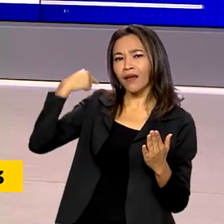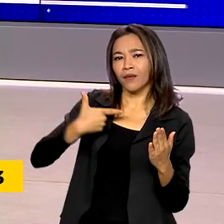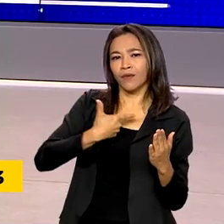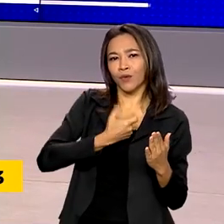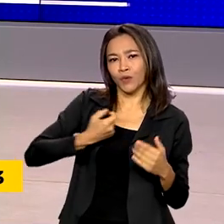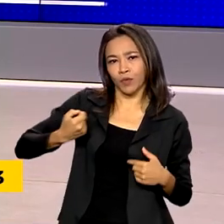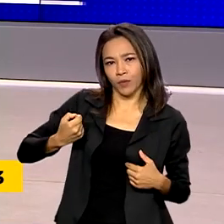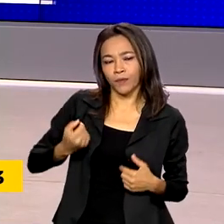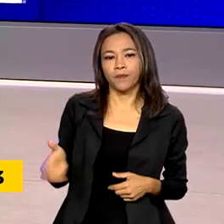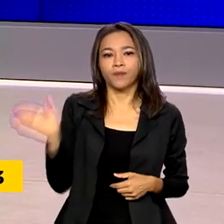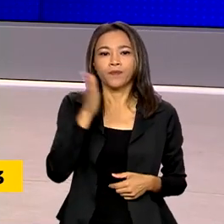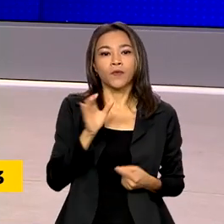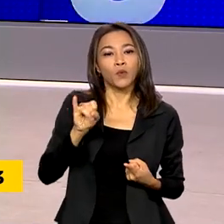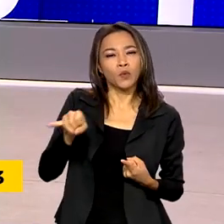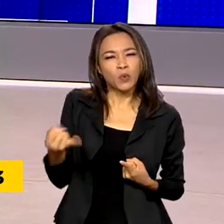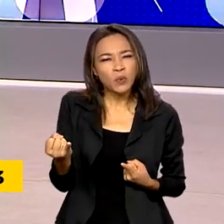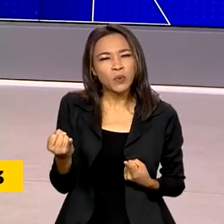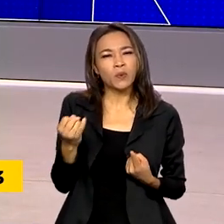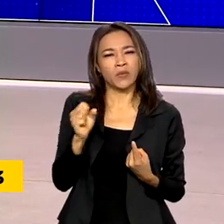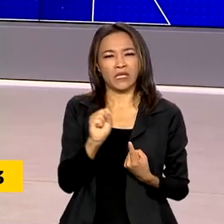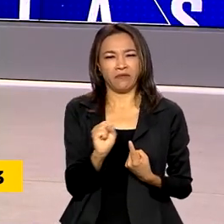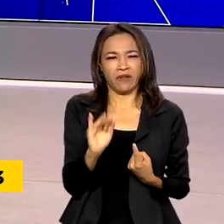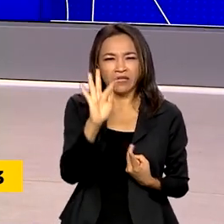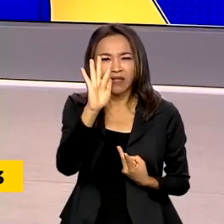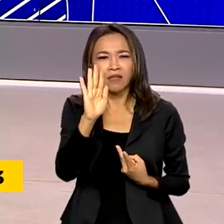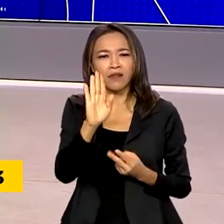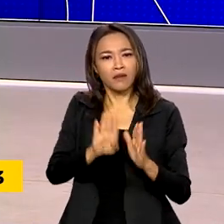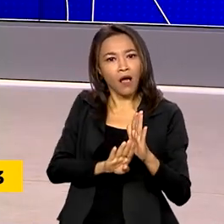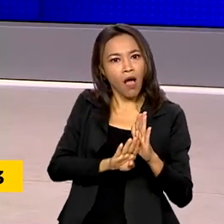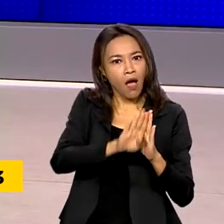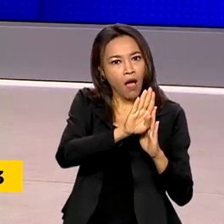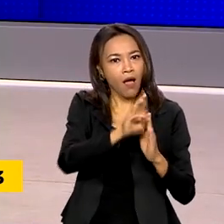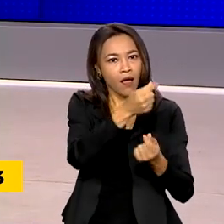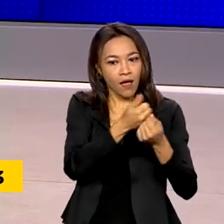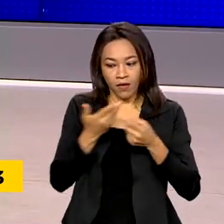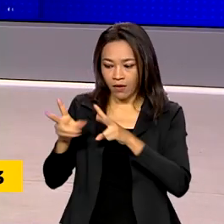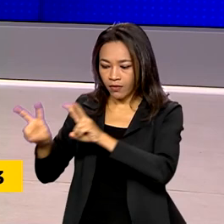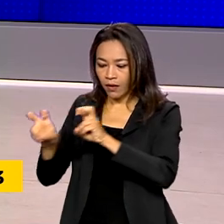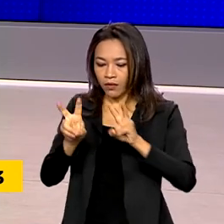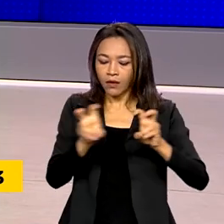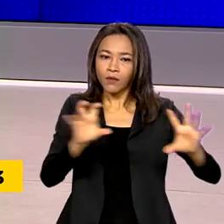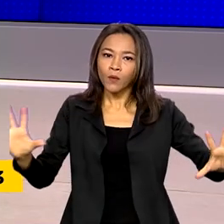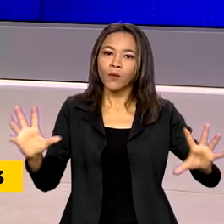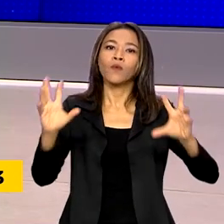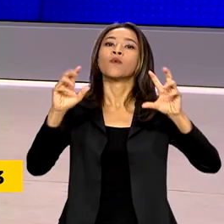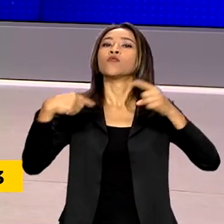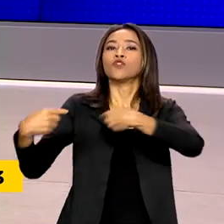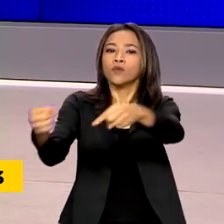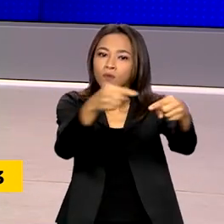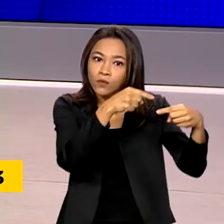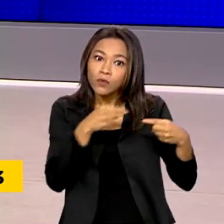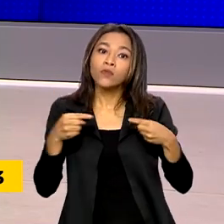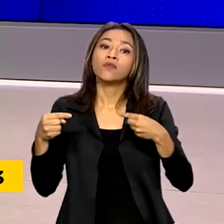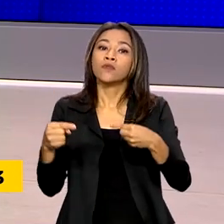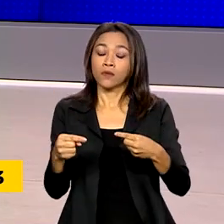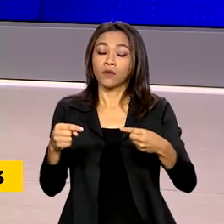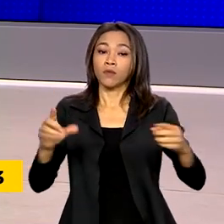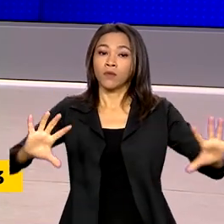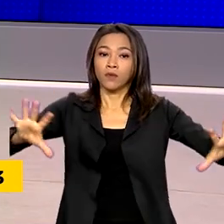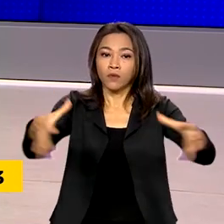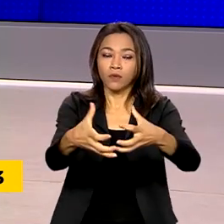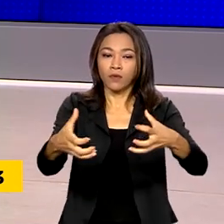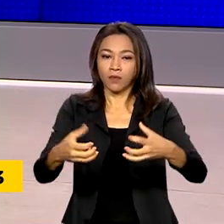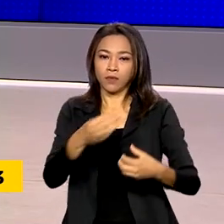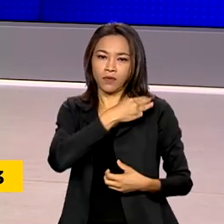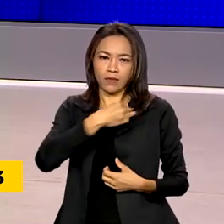Juros, inflação e crescimento econômico. Estes foram os assuntos discutidos pelos ministros da equipe econômica